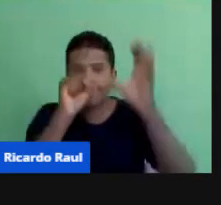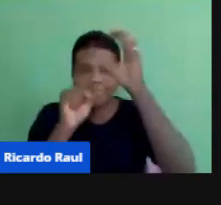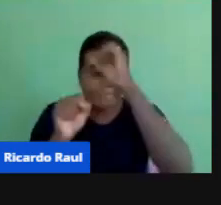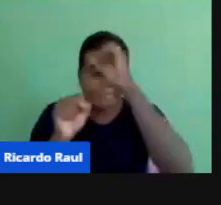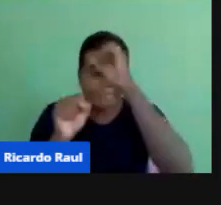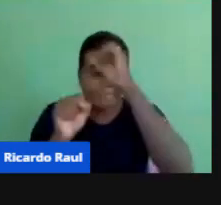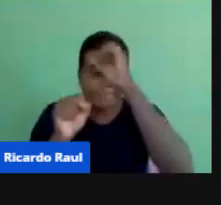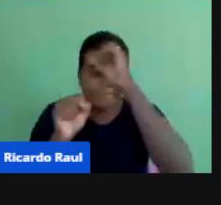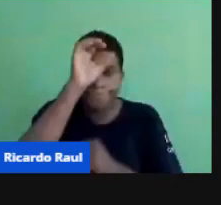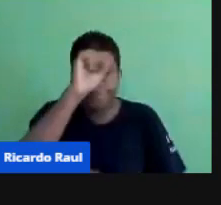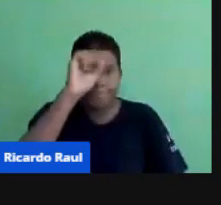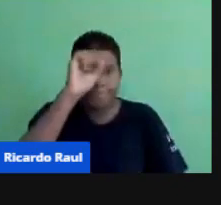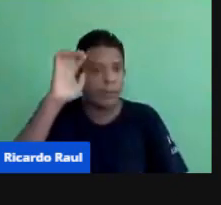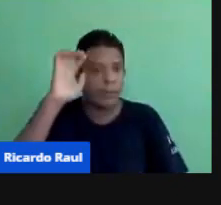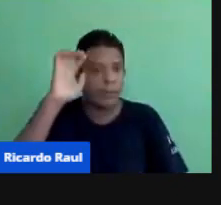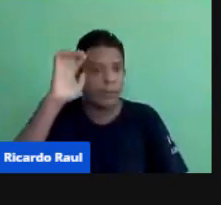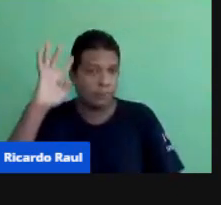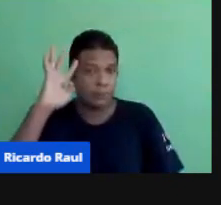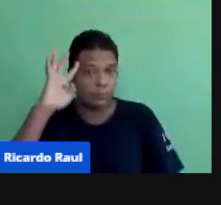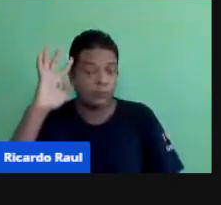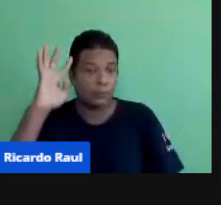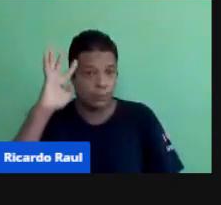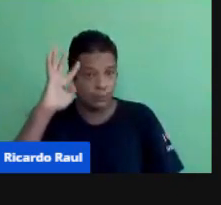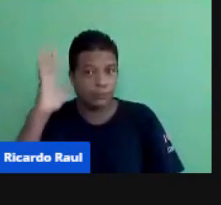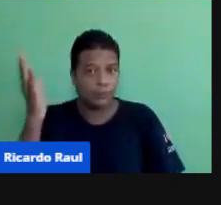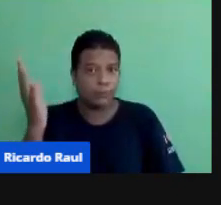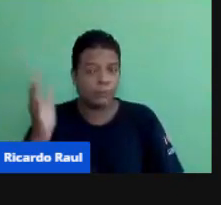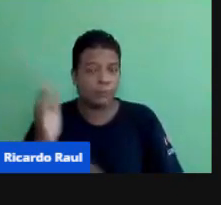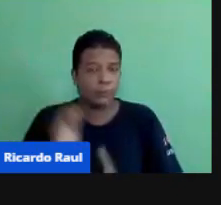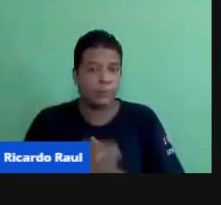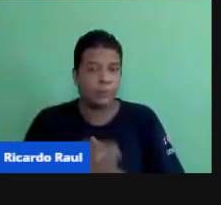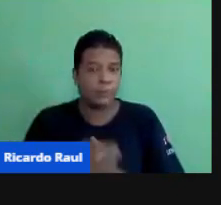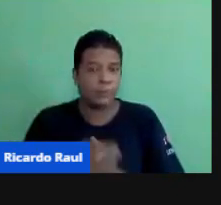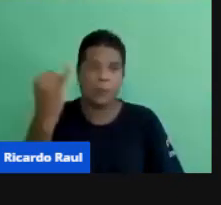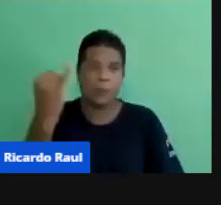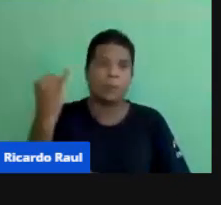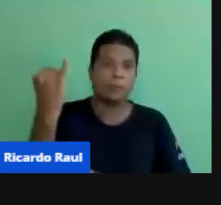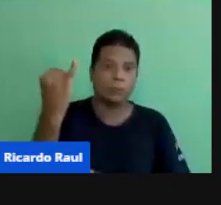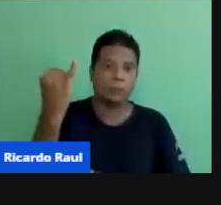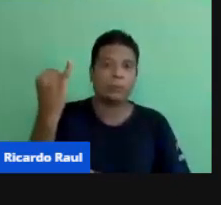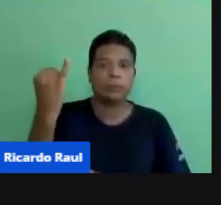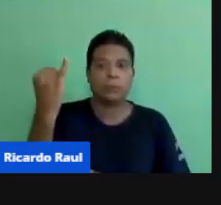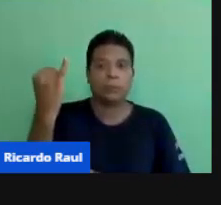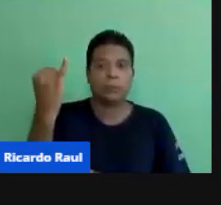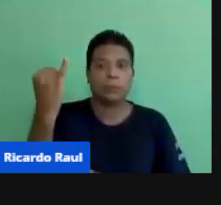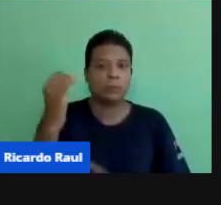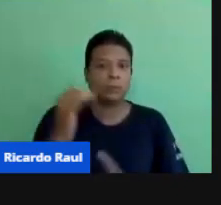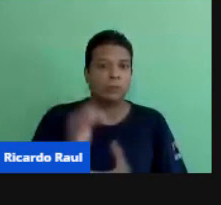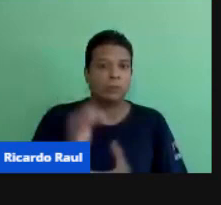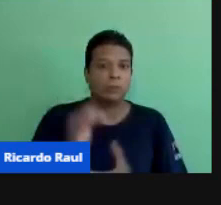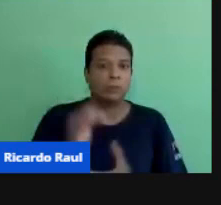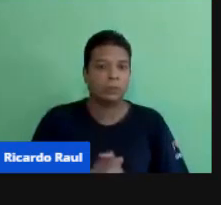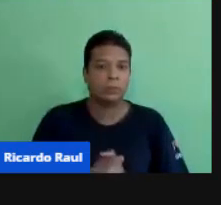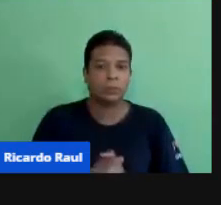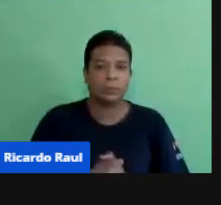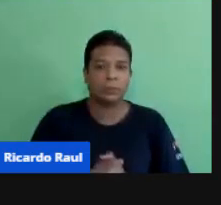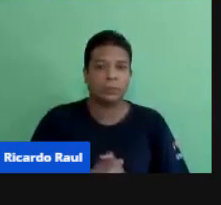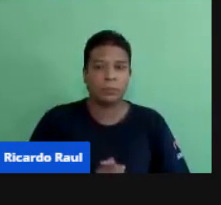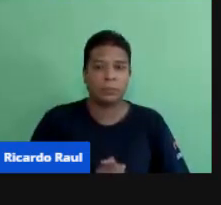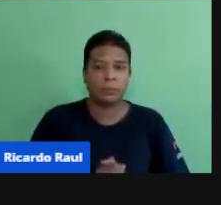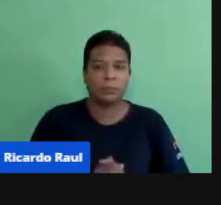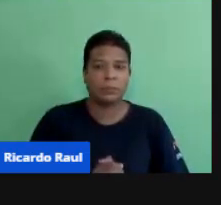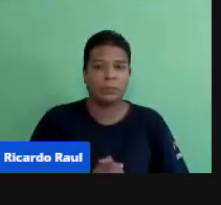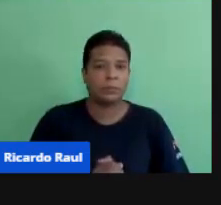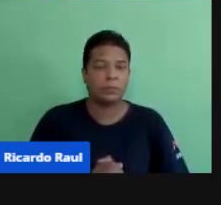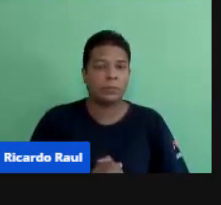Sendo subsídios Importantes Eficazes Nas ações Significativas E na percepção